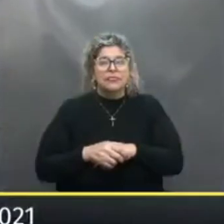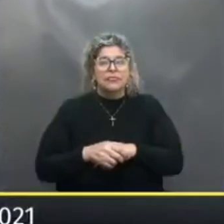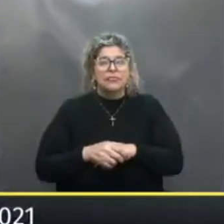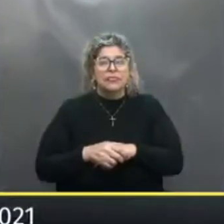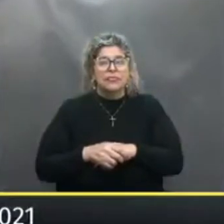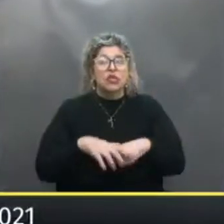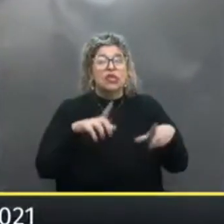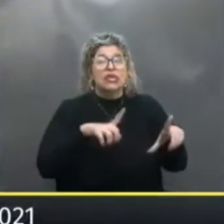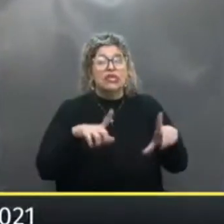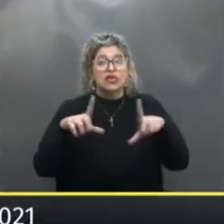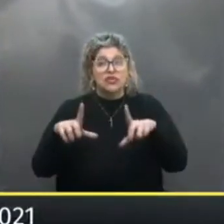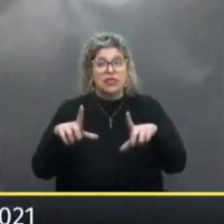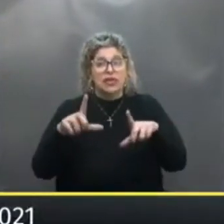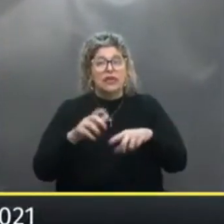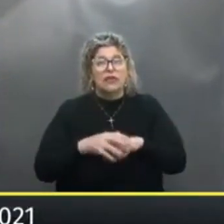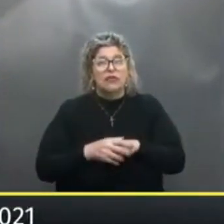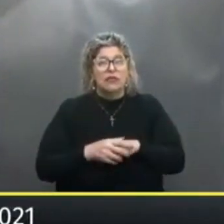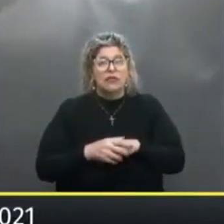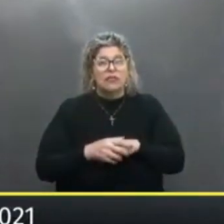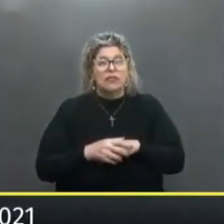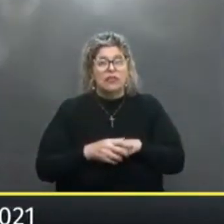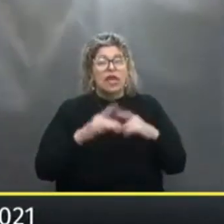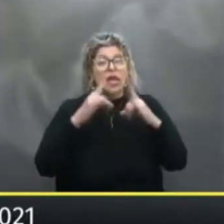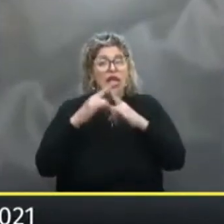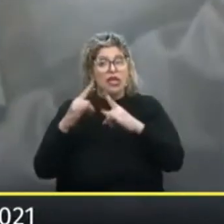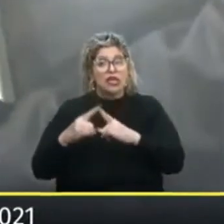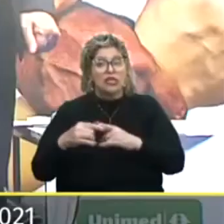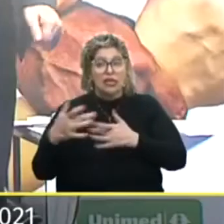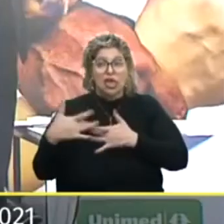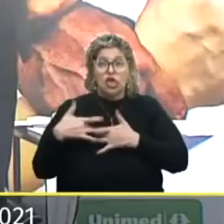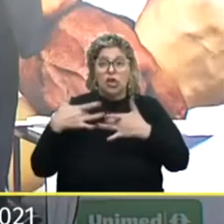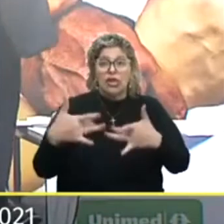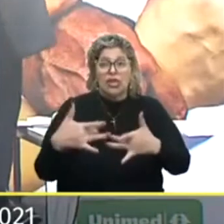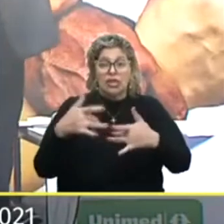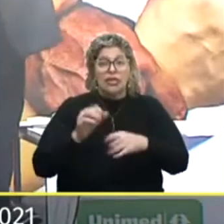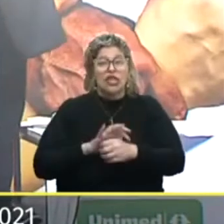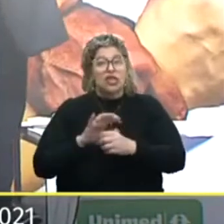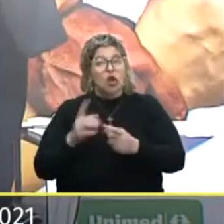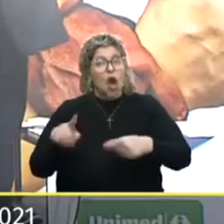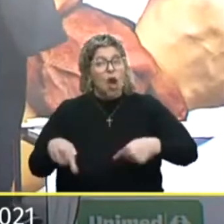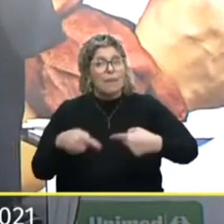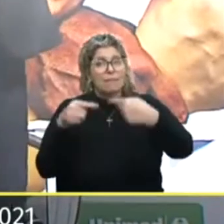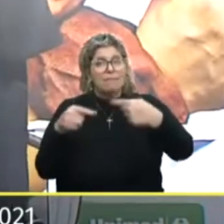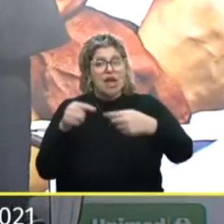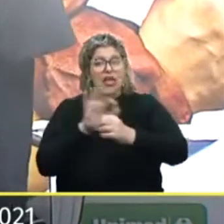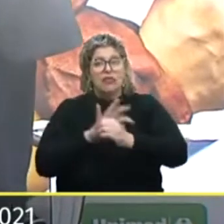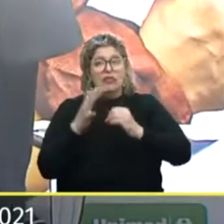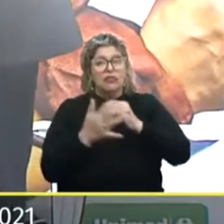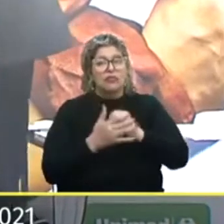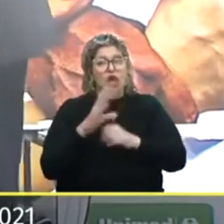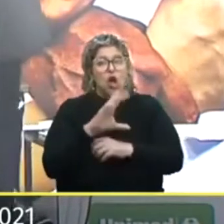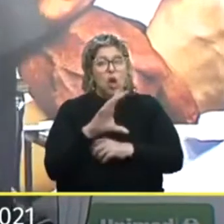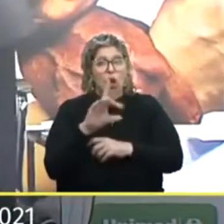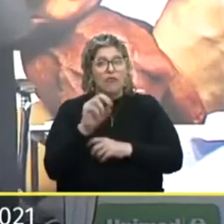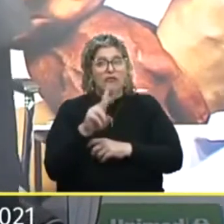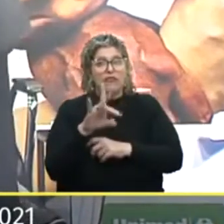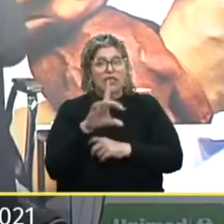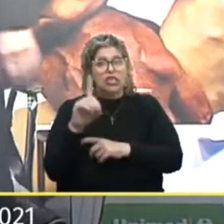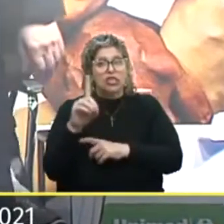Certificado Das entidades solidárias No combate Da pandemia Do Covid-19